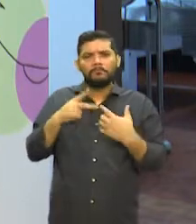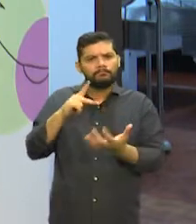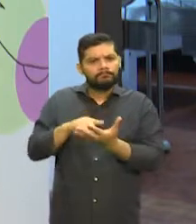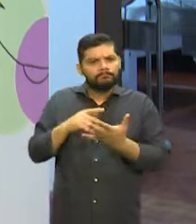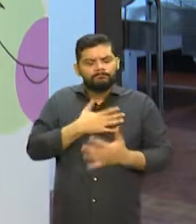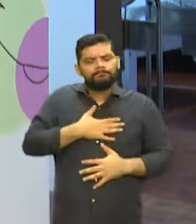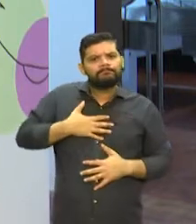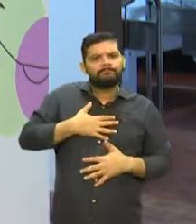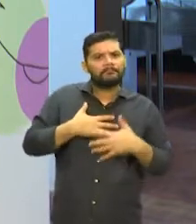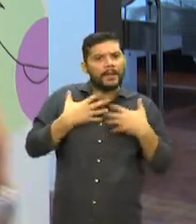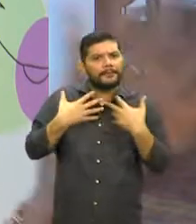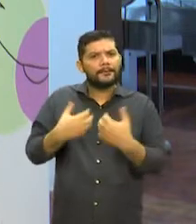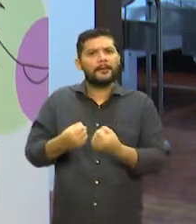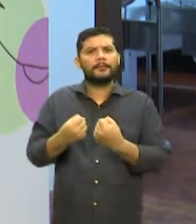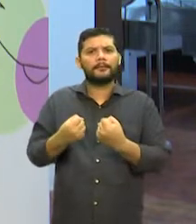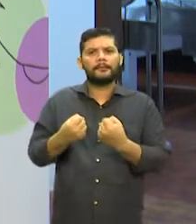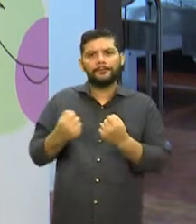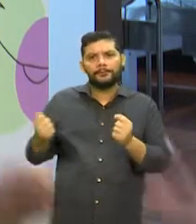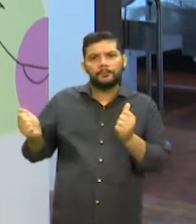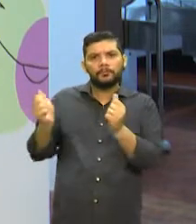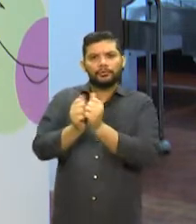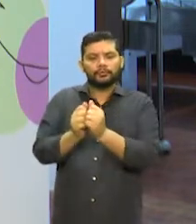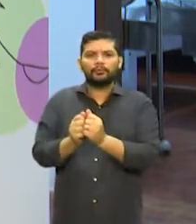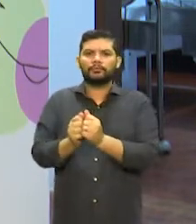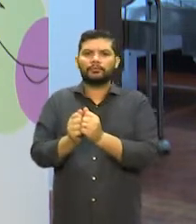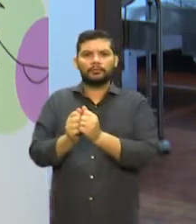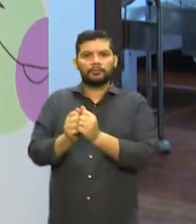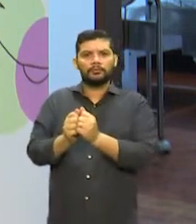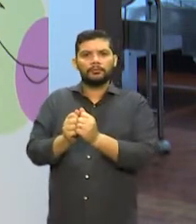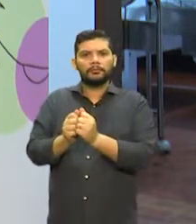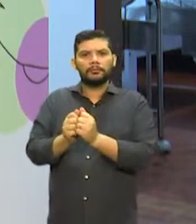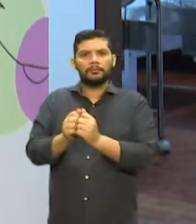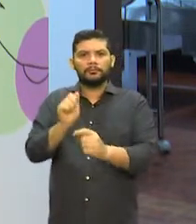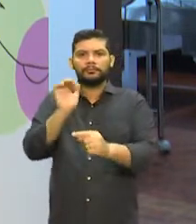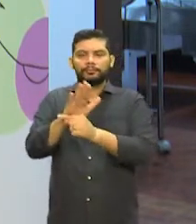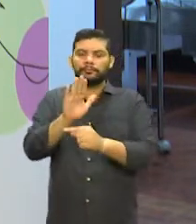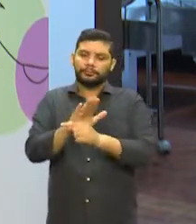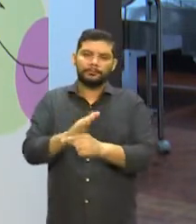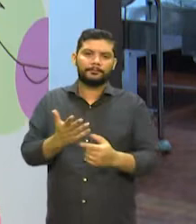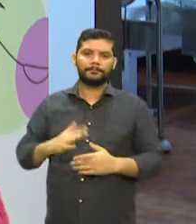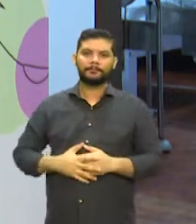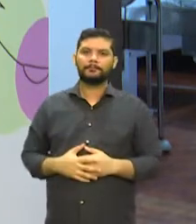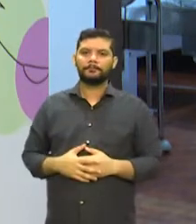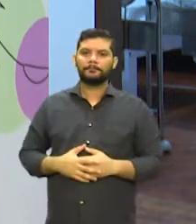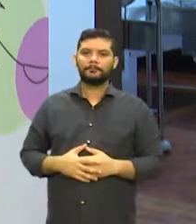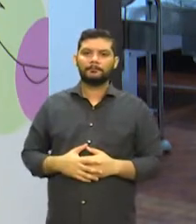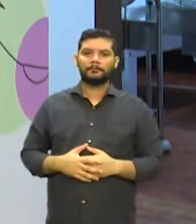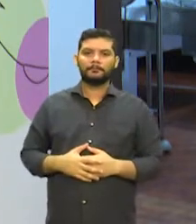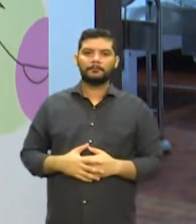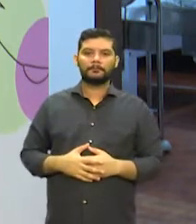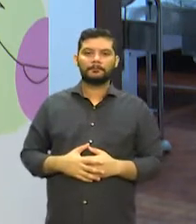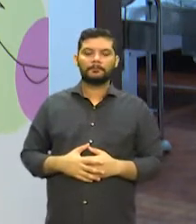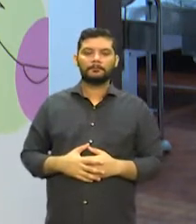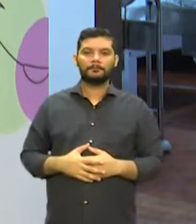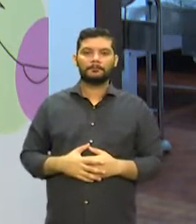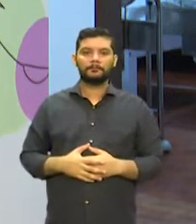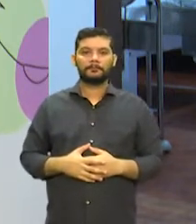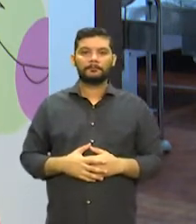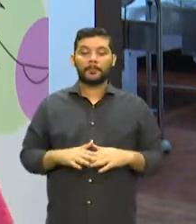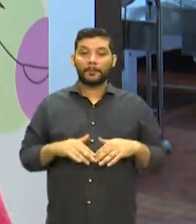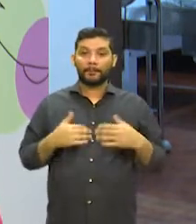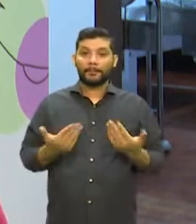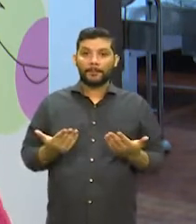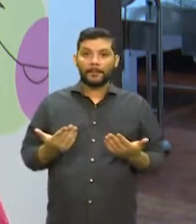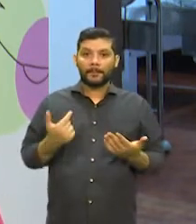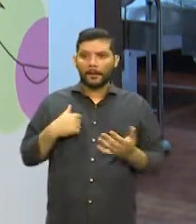juntamente, fazer com que o sonho deles fosse realizado junto com o meu sonho. Então, eu juntei um